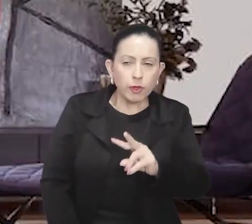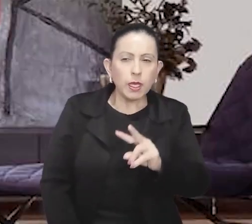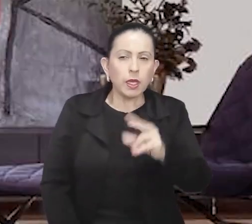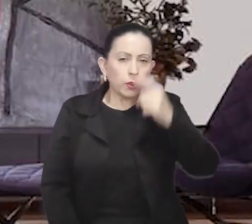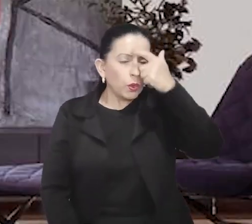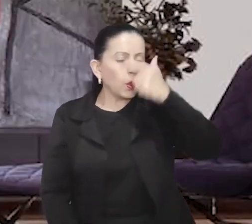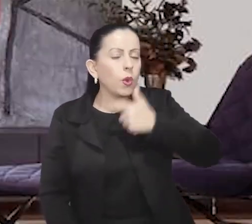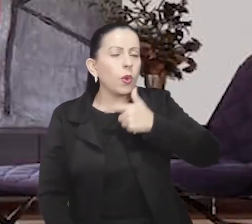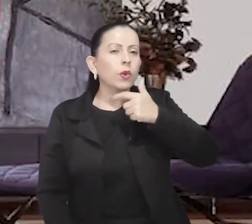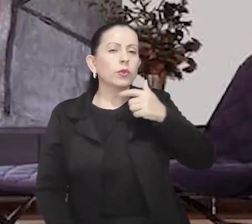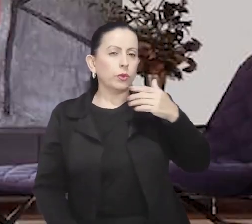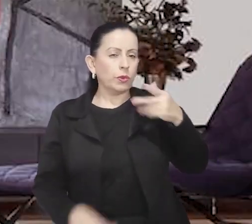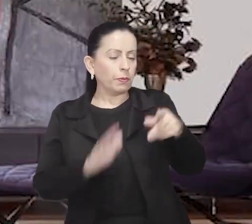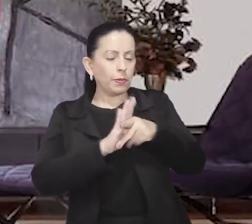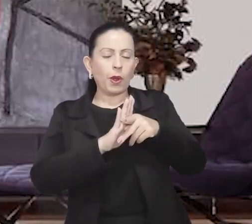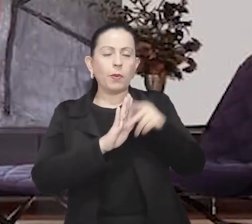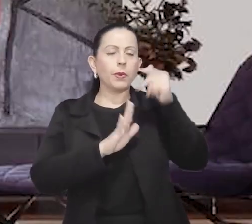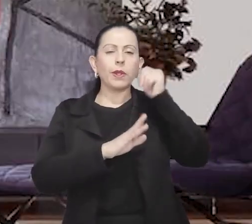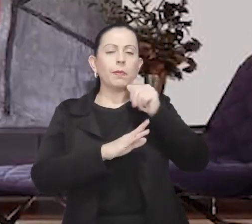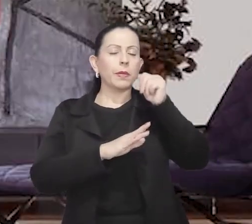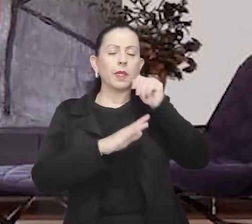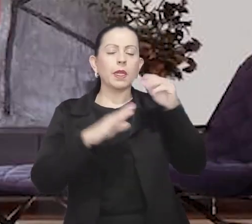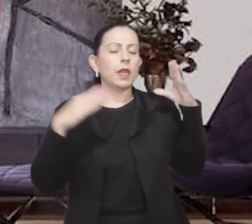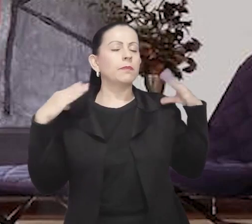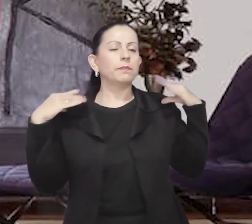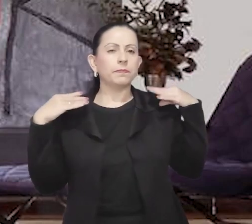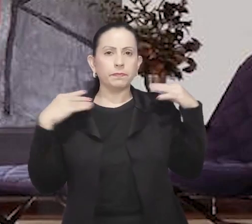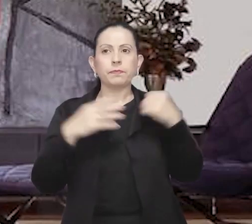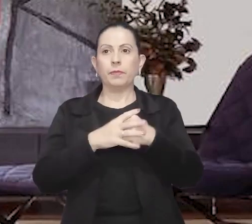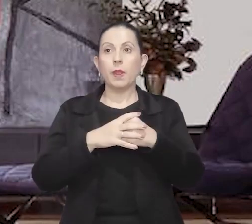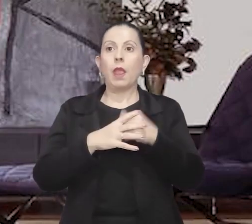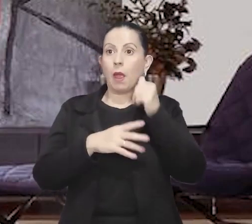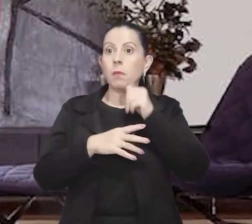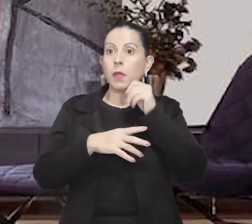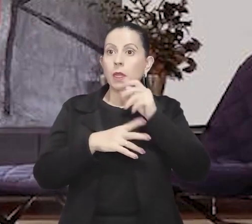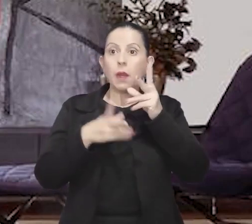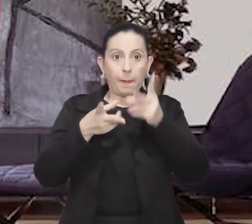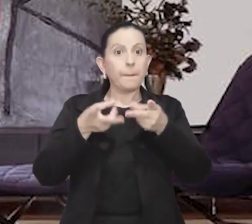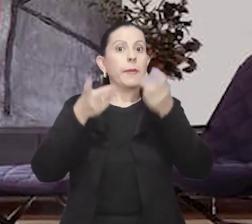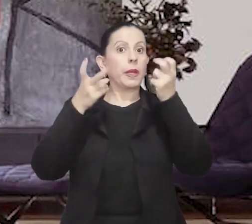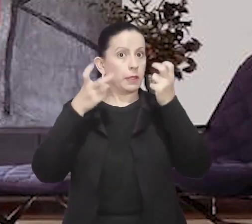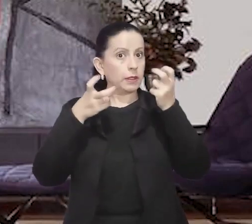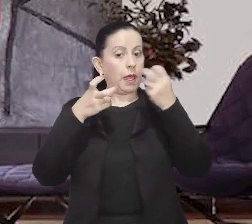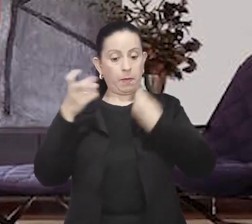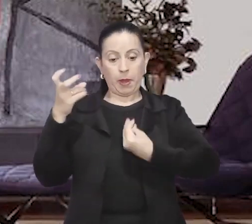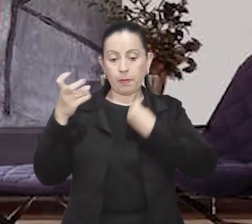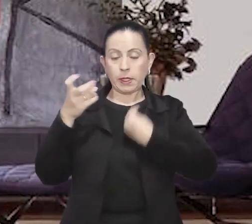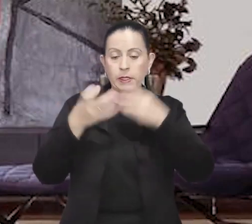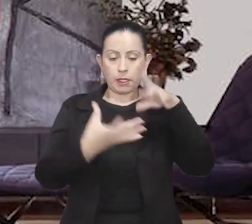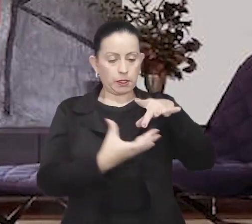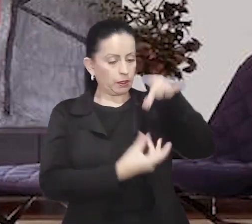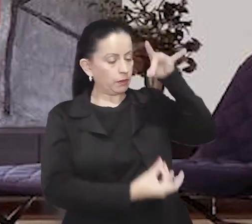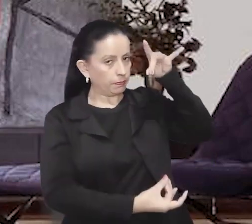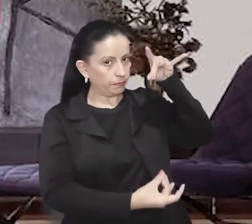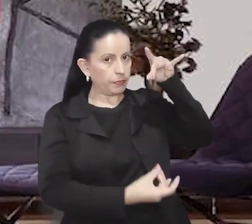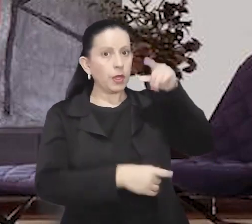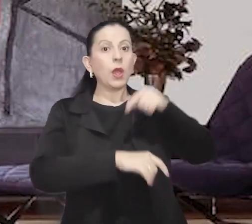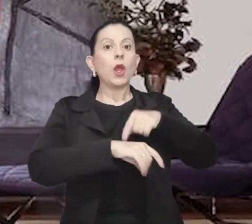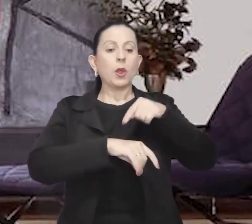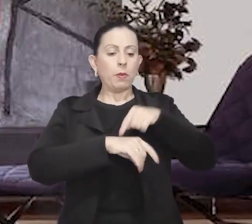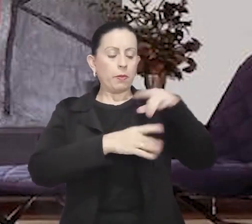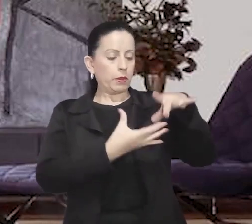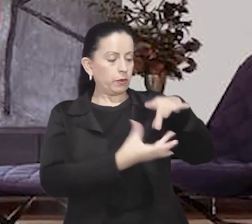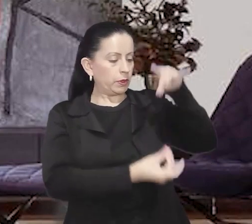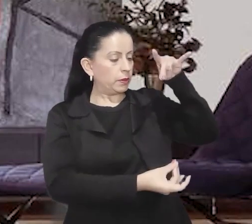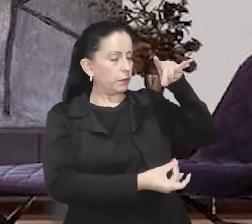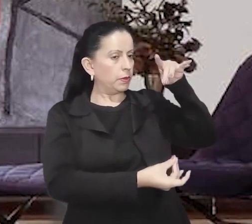menina percebe a sua presença e, enquanto se levanta em câmera superlenta, olha intrigada para o anjo